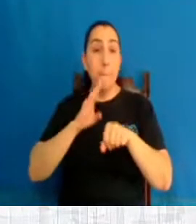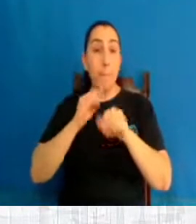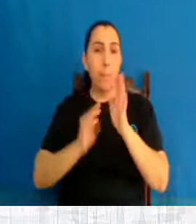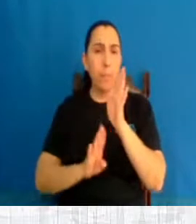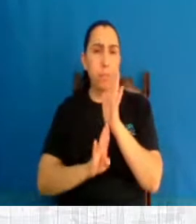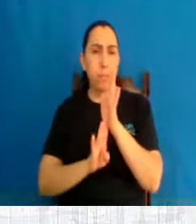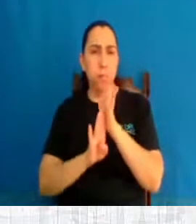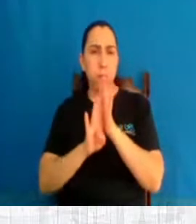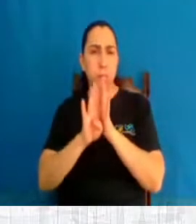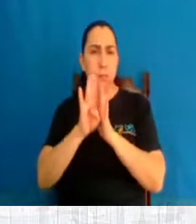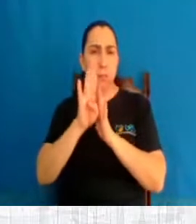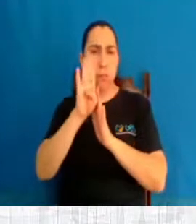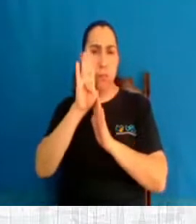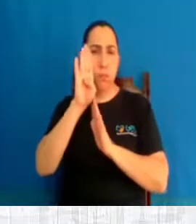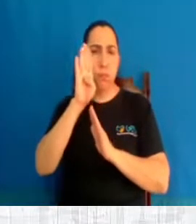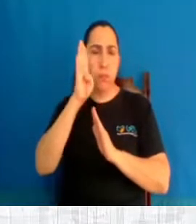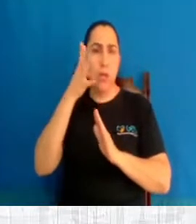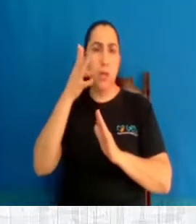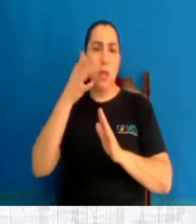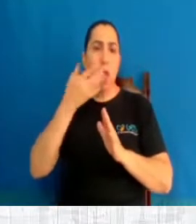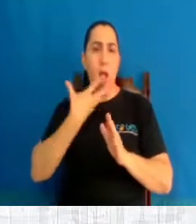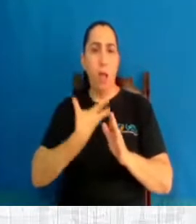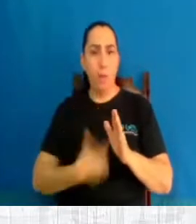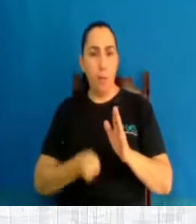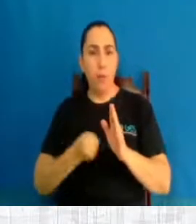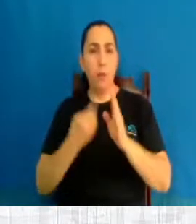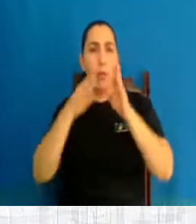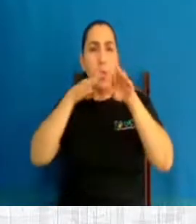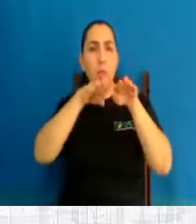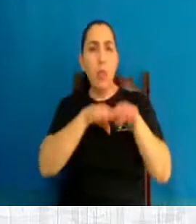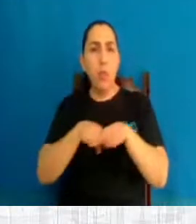abortos, maior o número de câncer de mama também, tá?